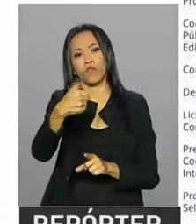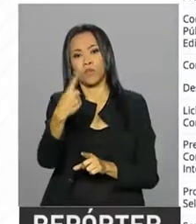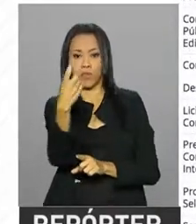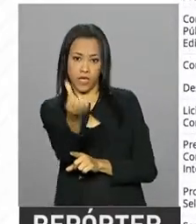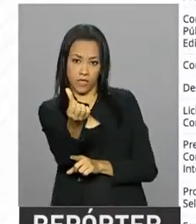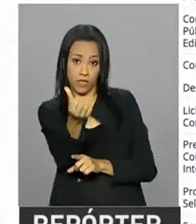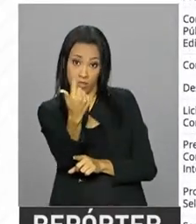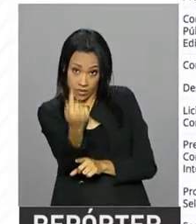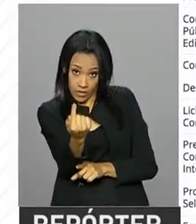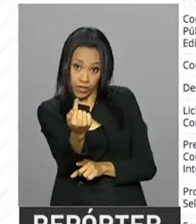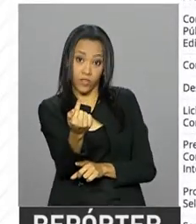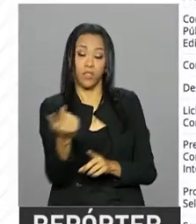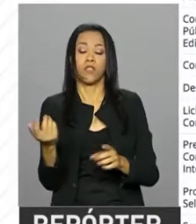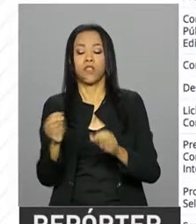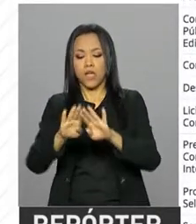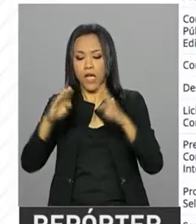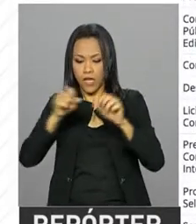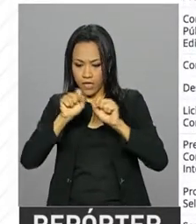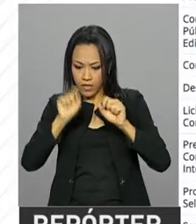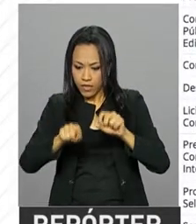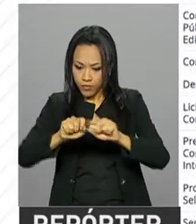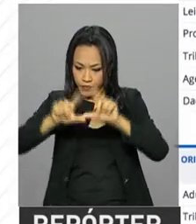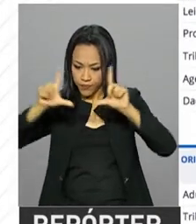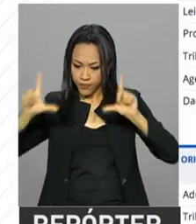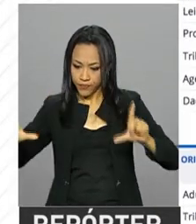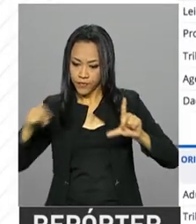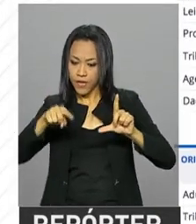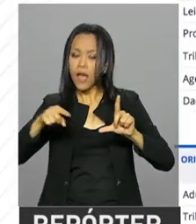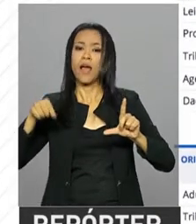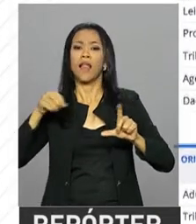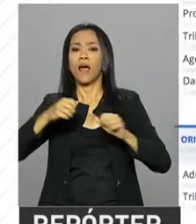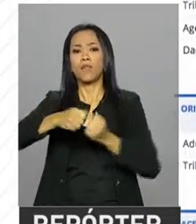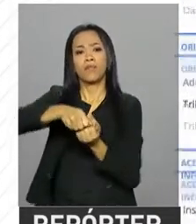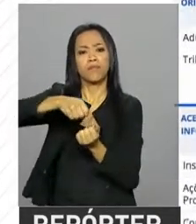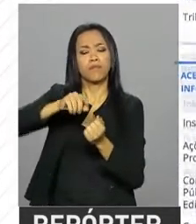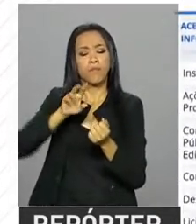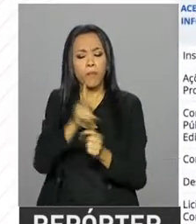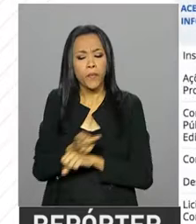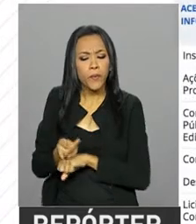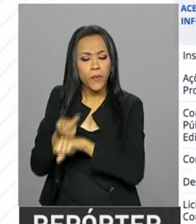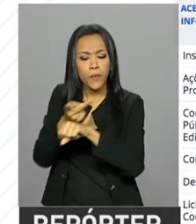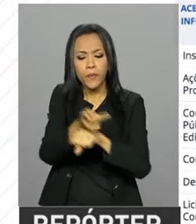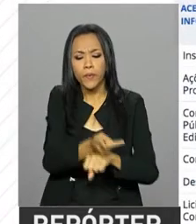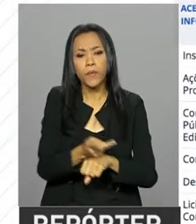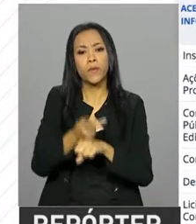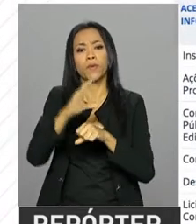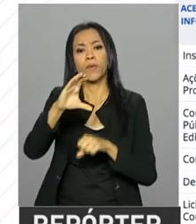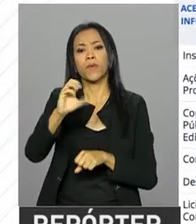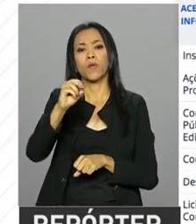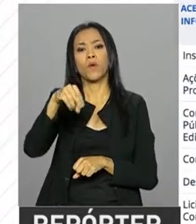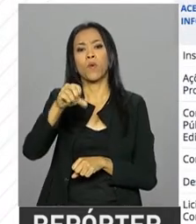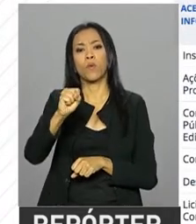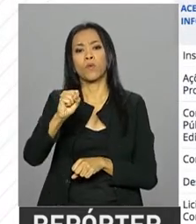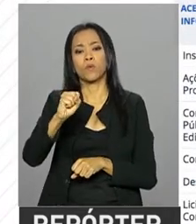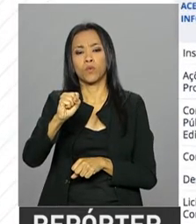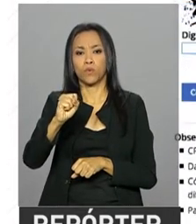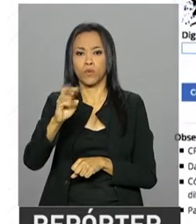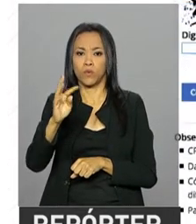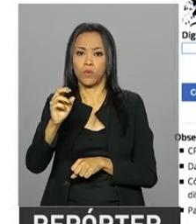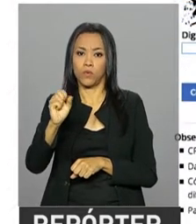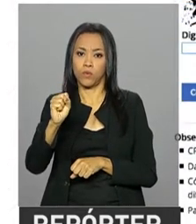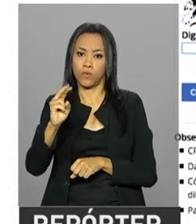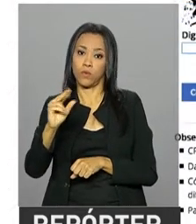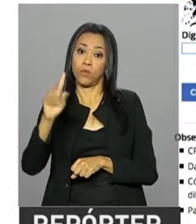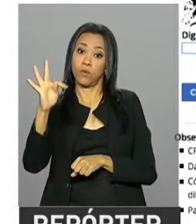Imposto sobre a Renda da Pessoa Física. Na nova página, procure a opção Consulta a Restituição. Clique,